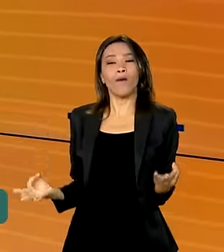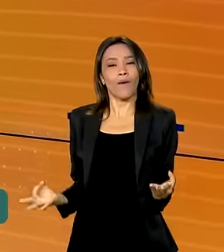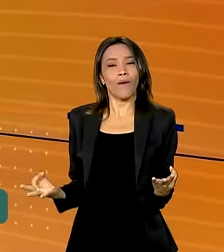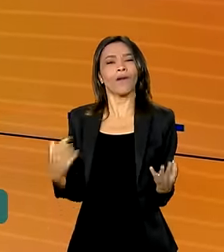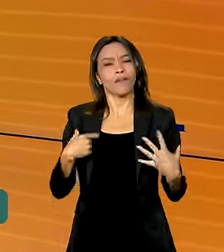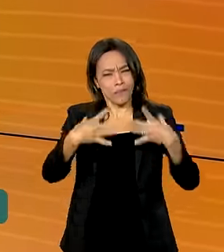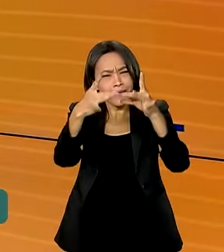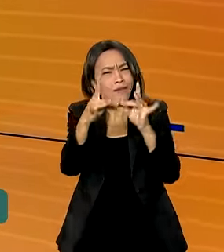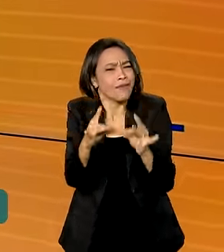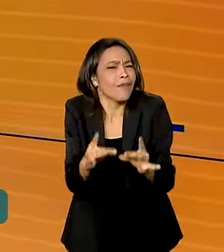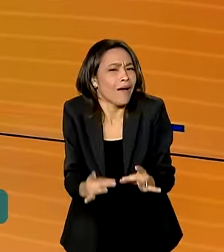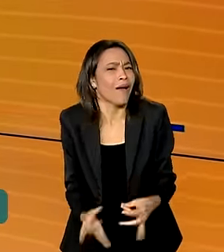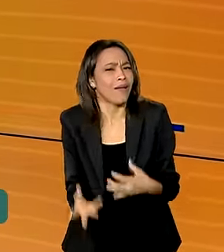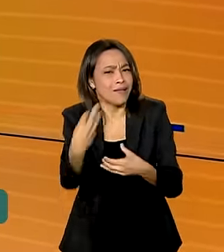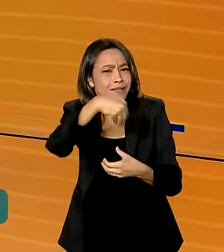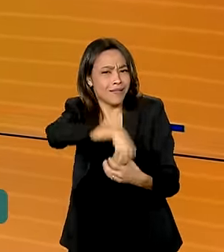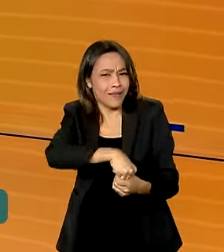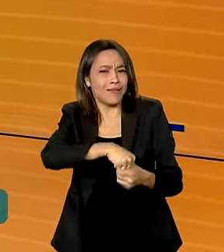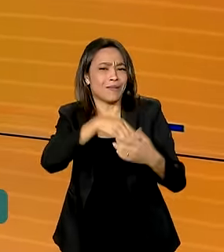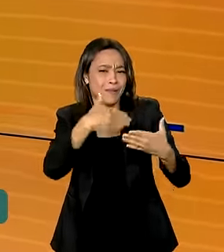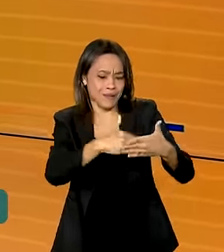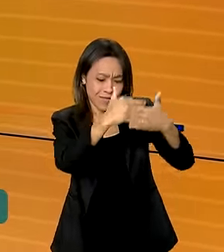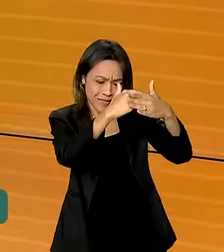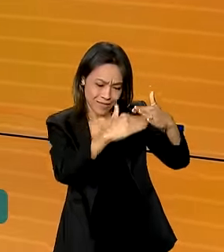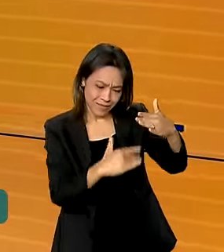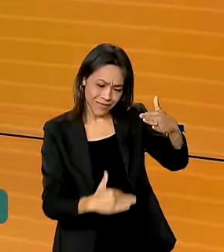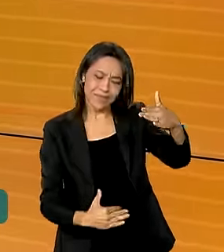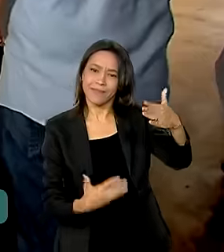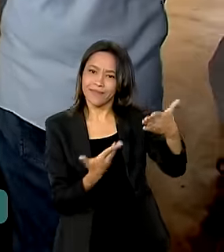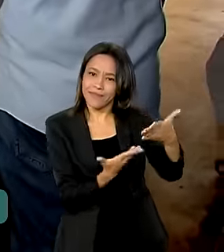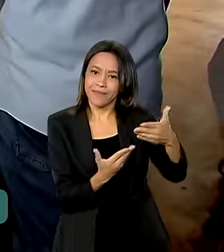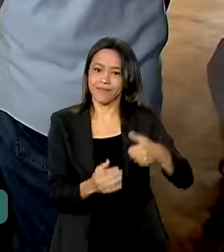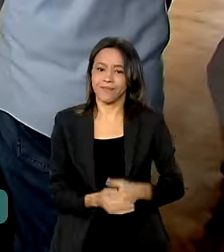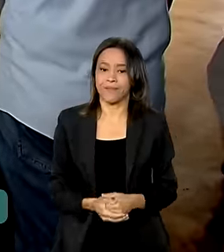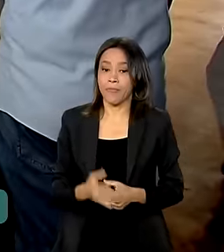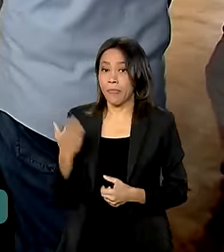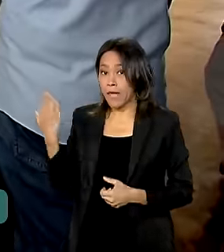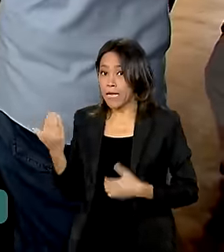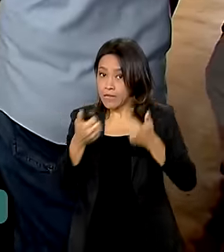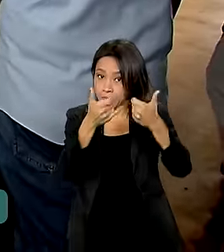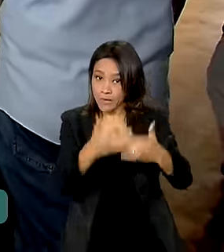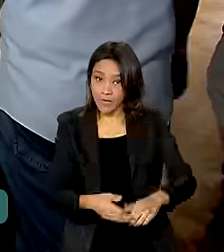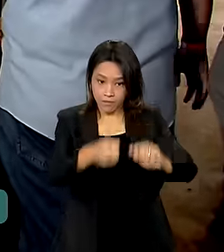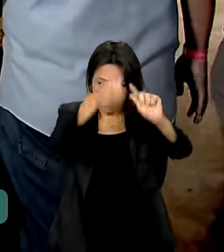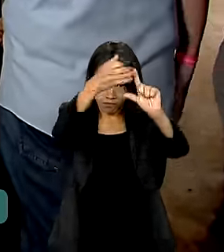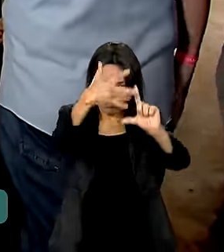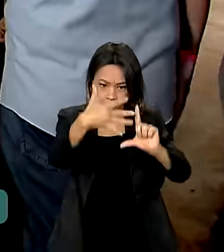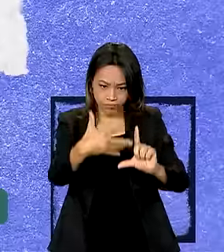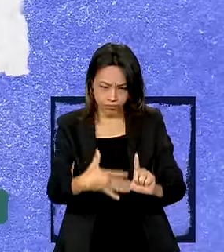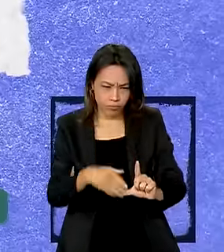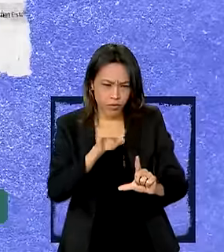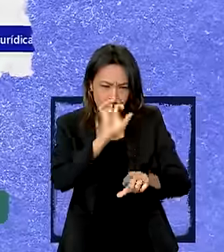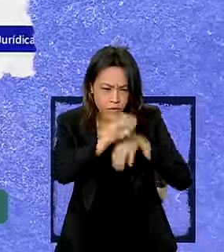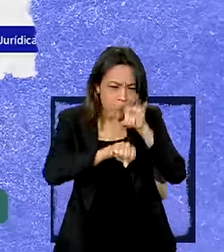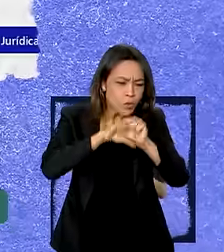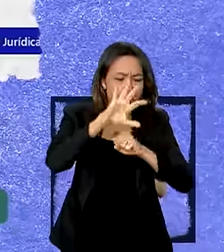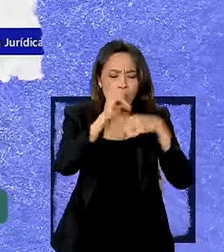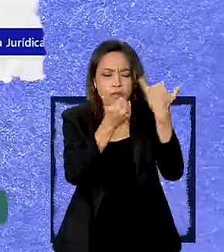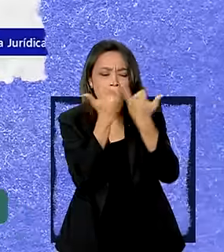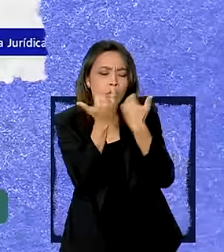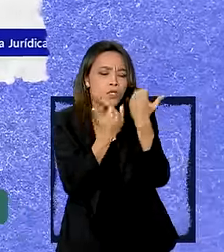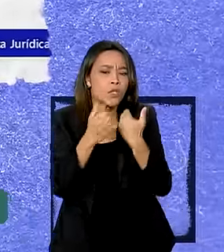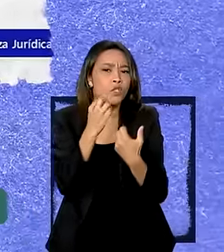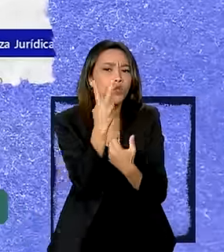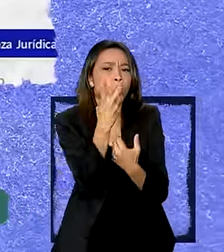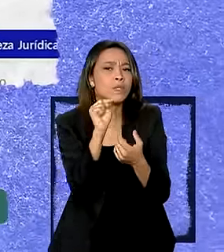cada uma das áreas de trabalho reconhecidas no país. A plataforma online reúne informações sobre as mais de